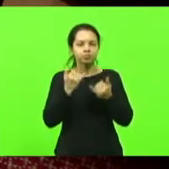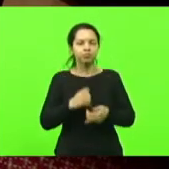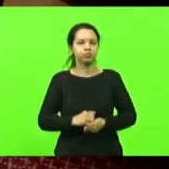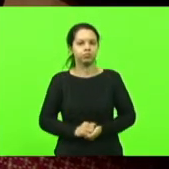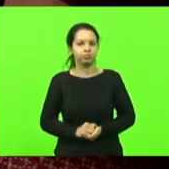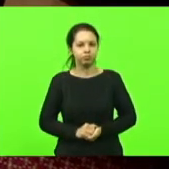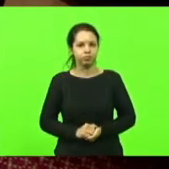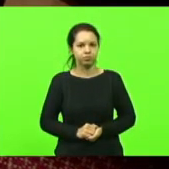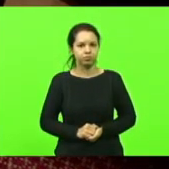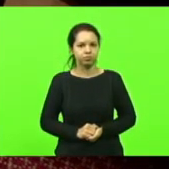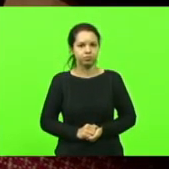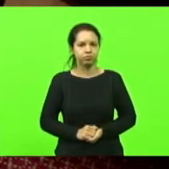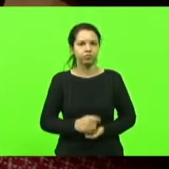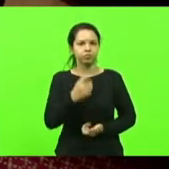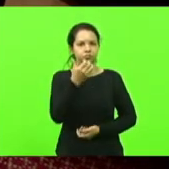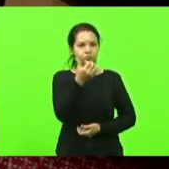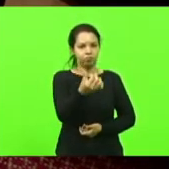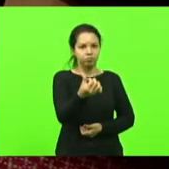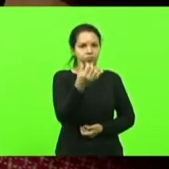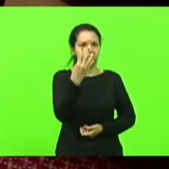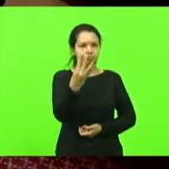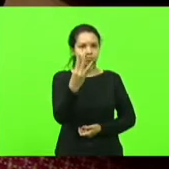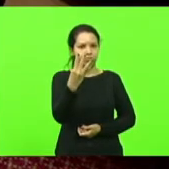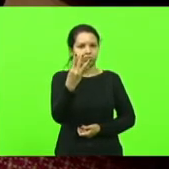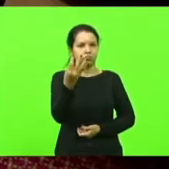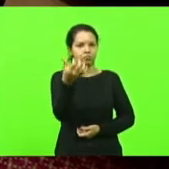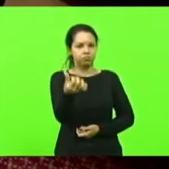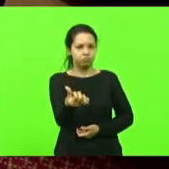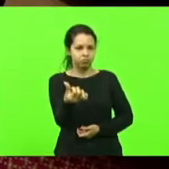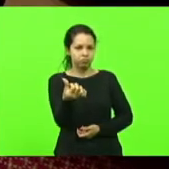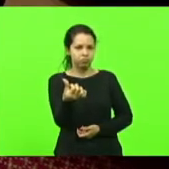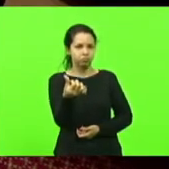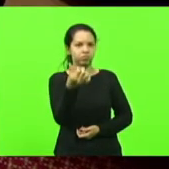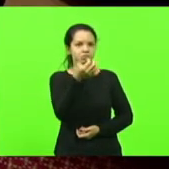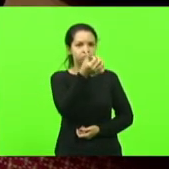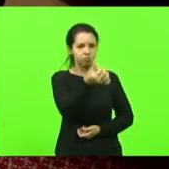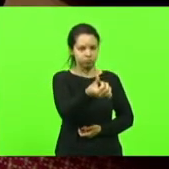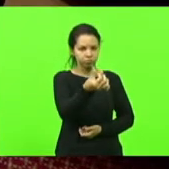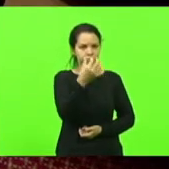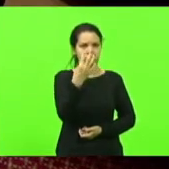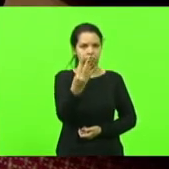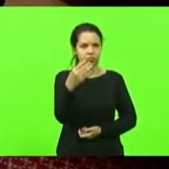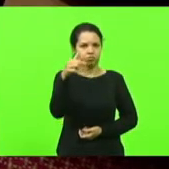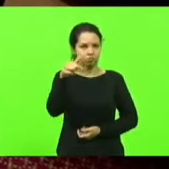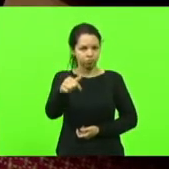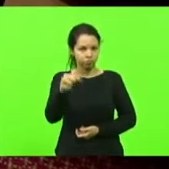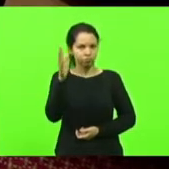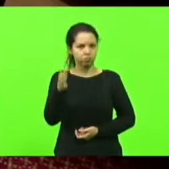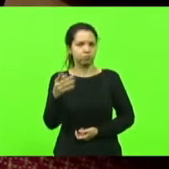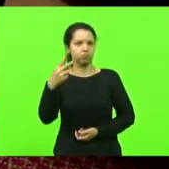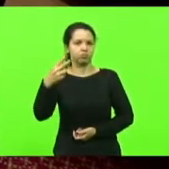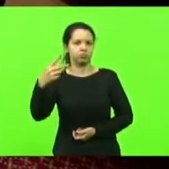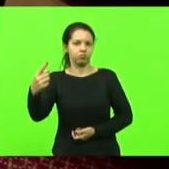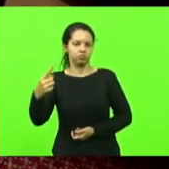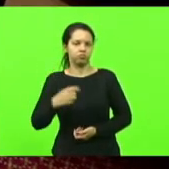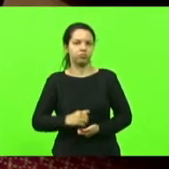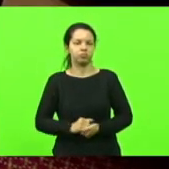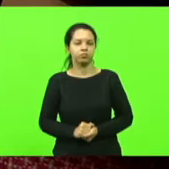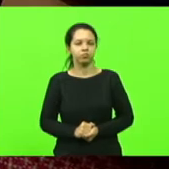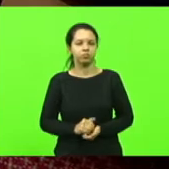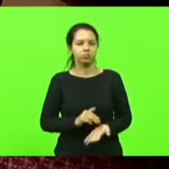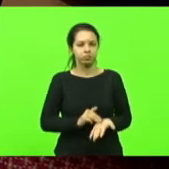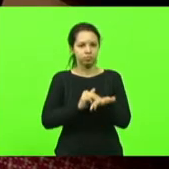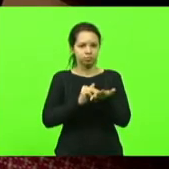Números 646 e 647-2021. As moções números